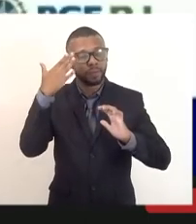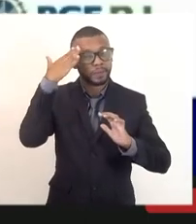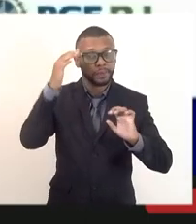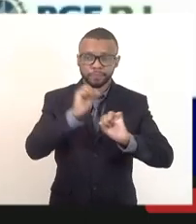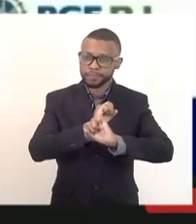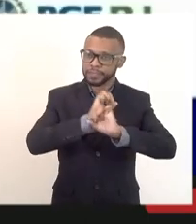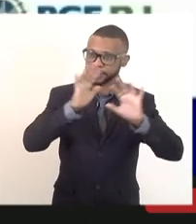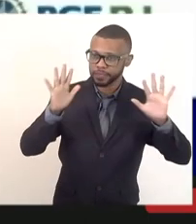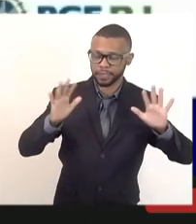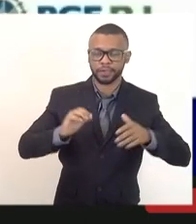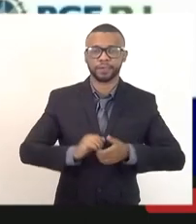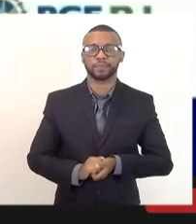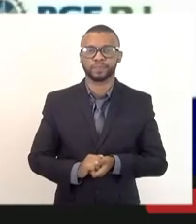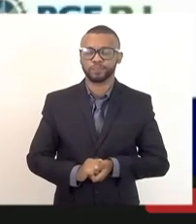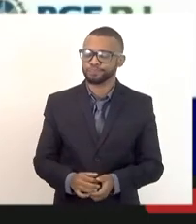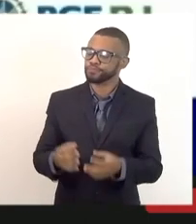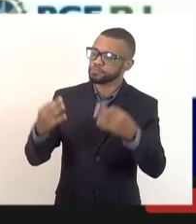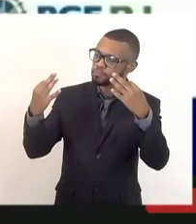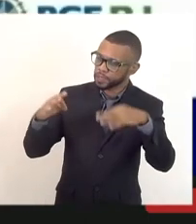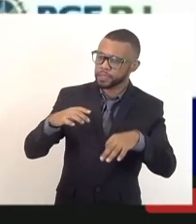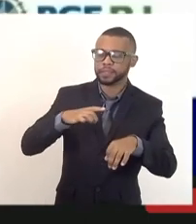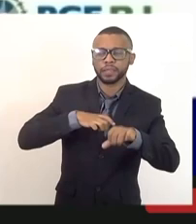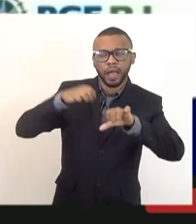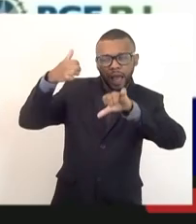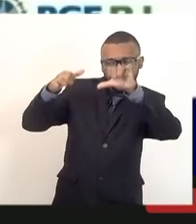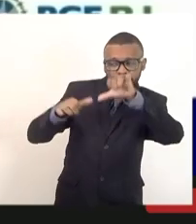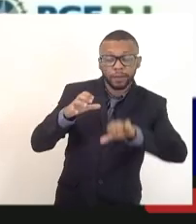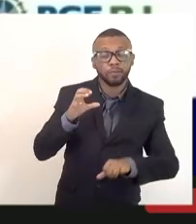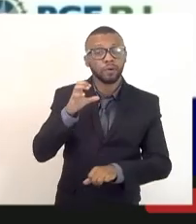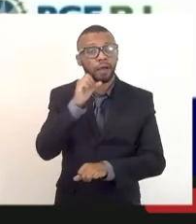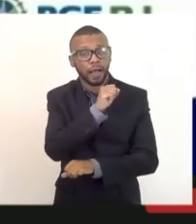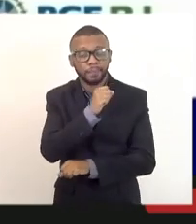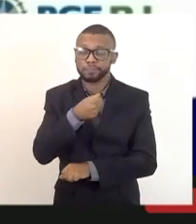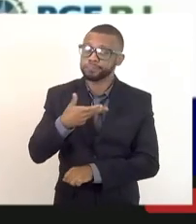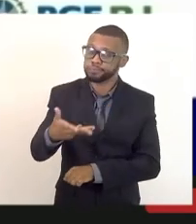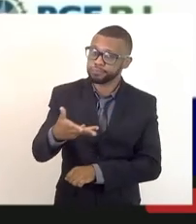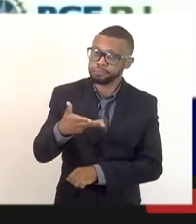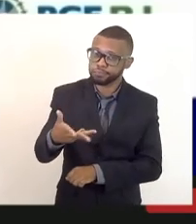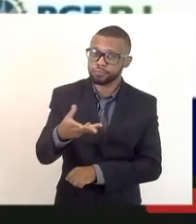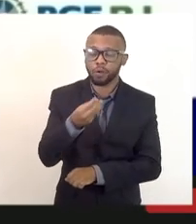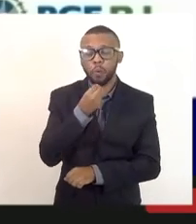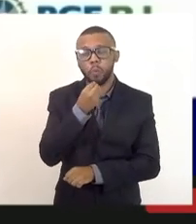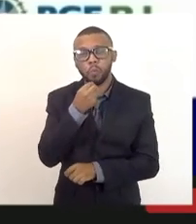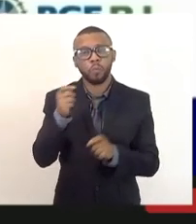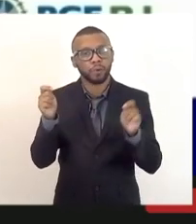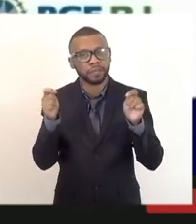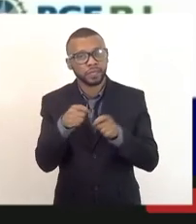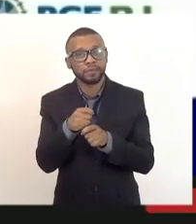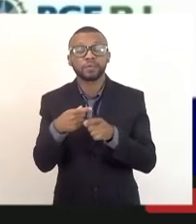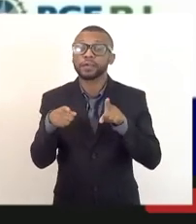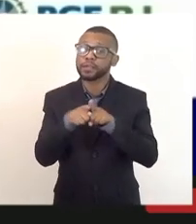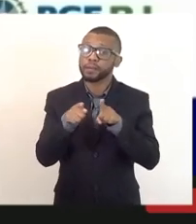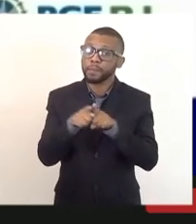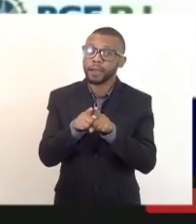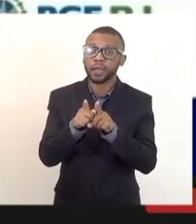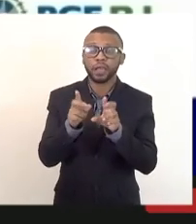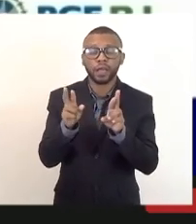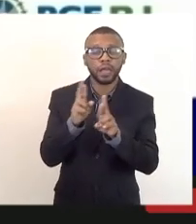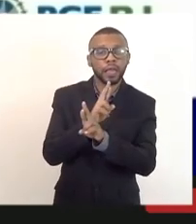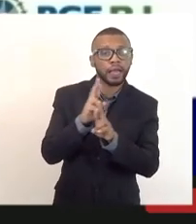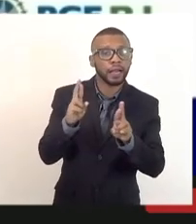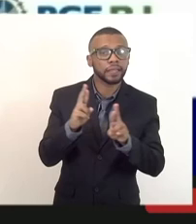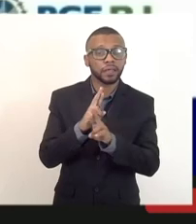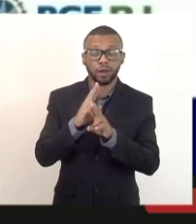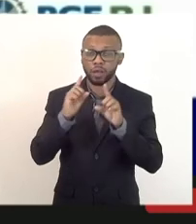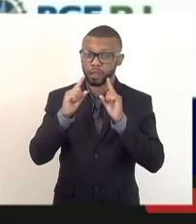certeza, deputado. Será analisado no menor tempo possível, com a maior brevidade possível, e também em relação à reunião